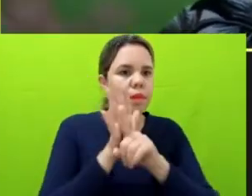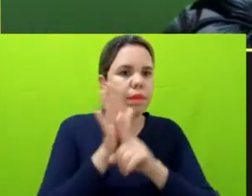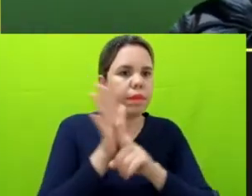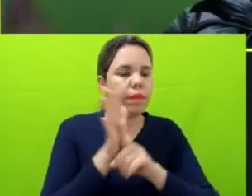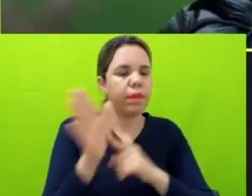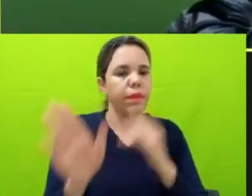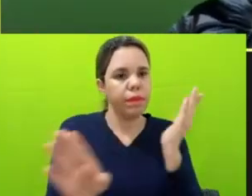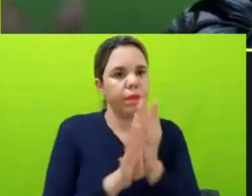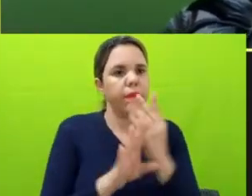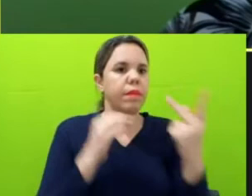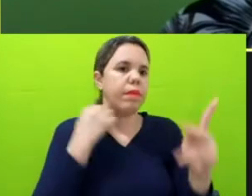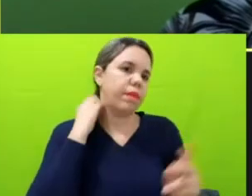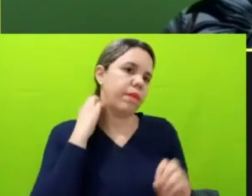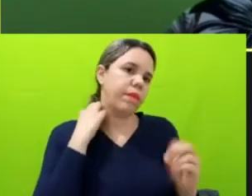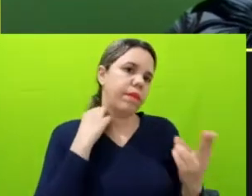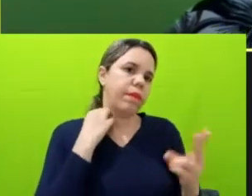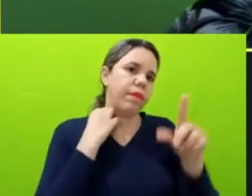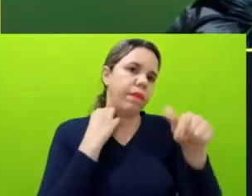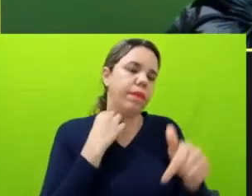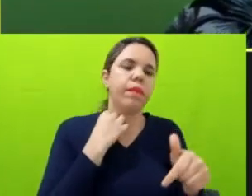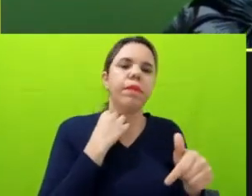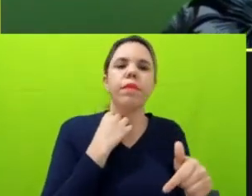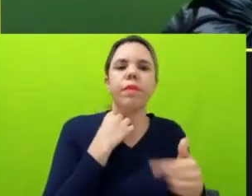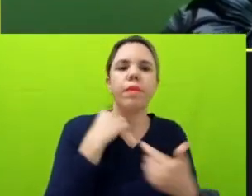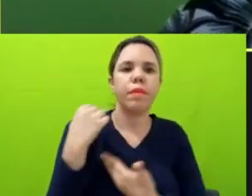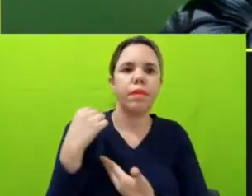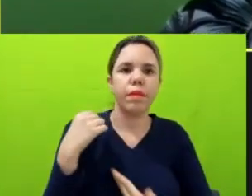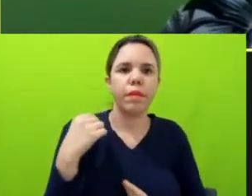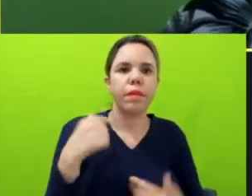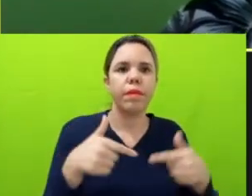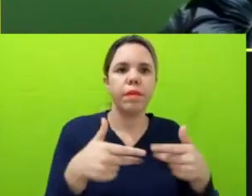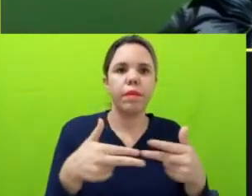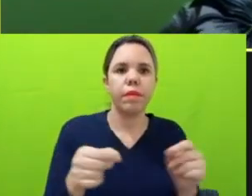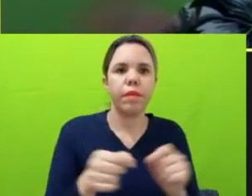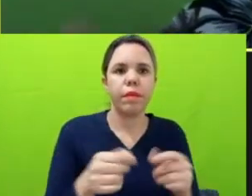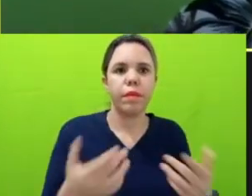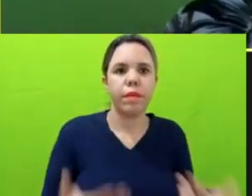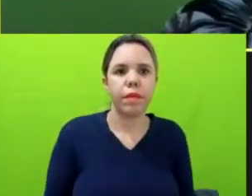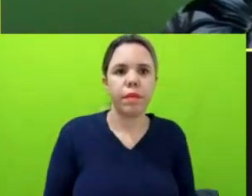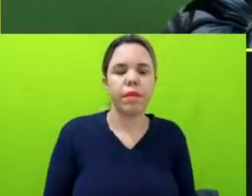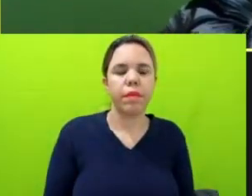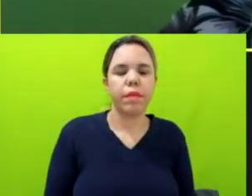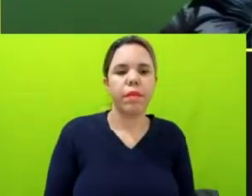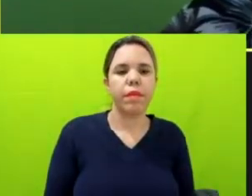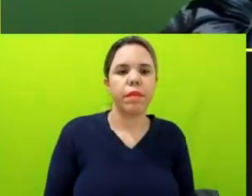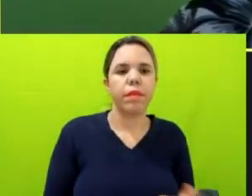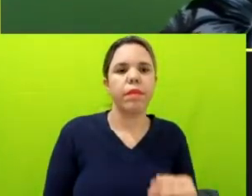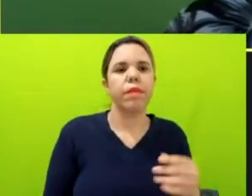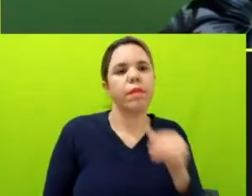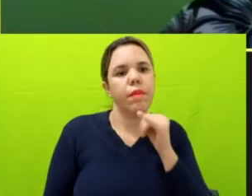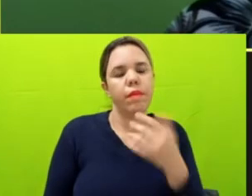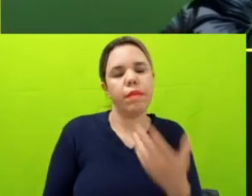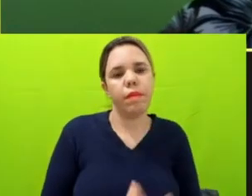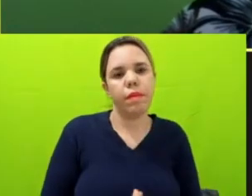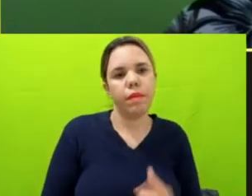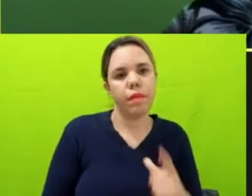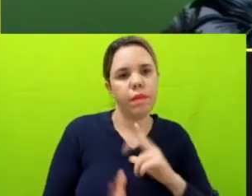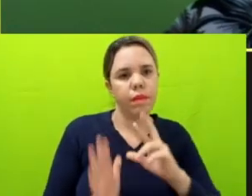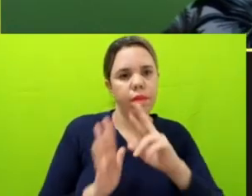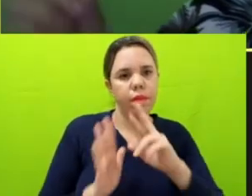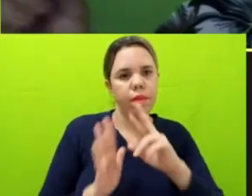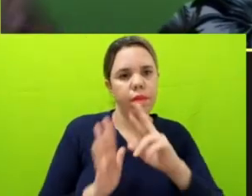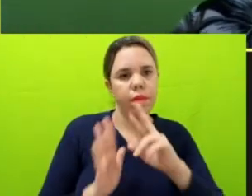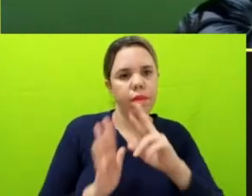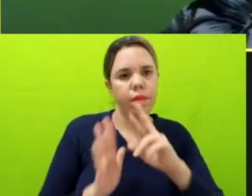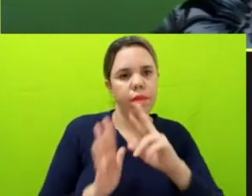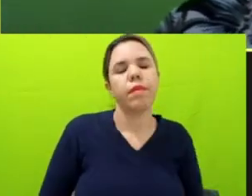a gente vai ouvir os governos para que tomem providências. Enfim, o caso da terra indígena no nome é o mais emblemático, né? Porque existem várias ações judiciais para